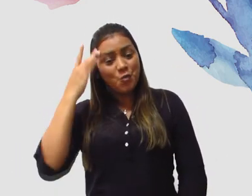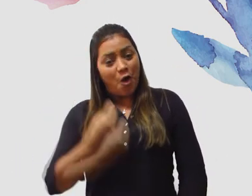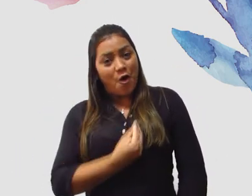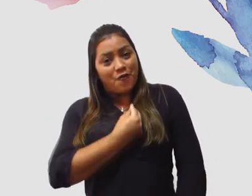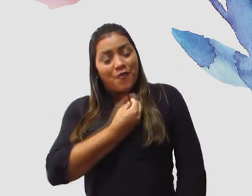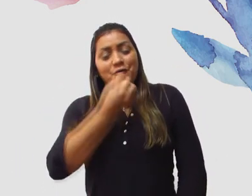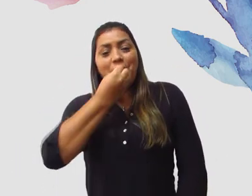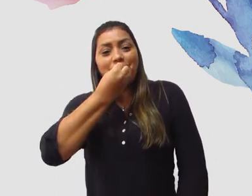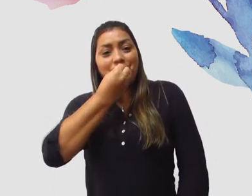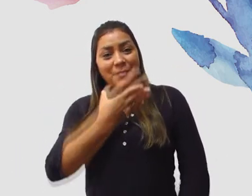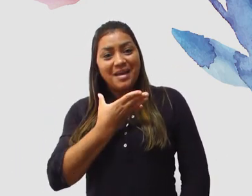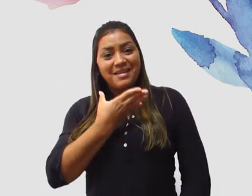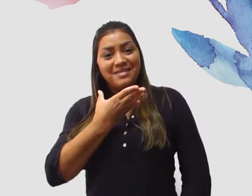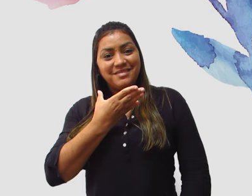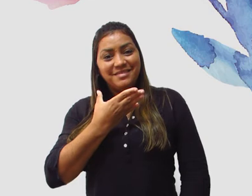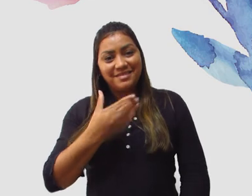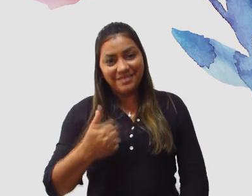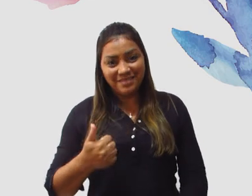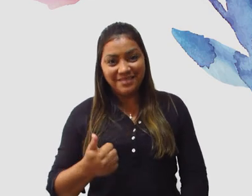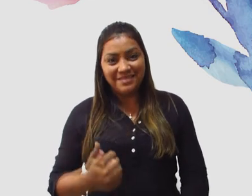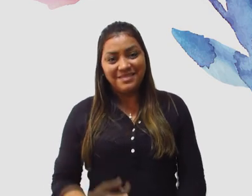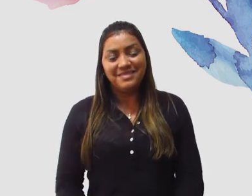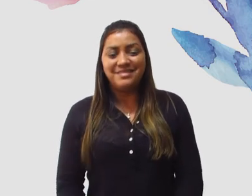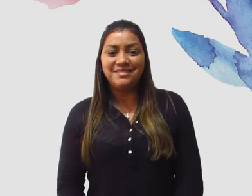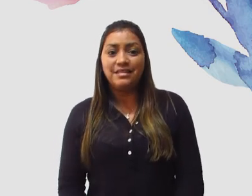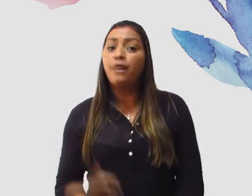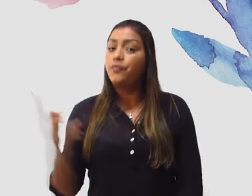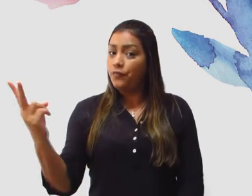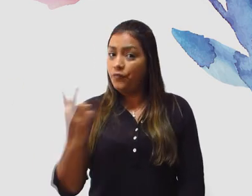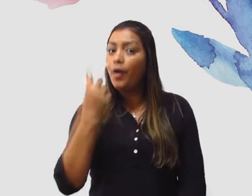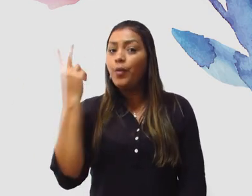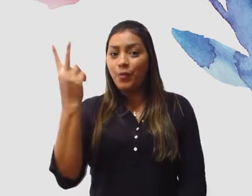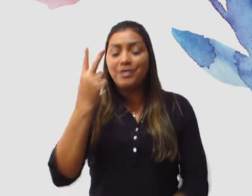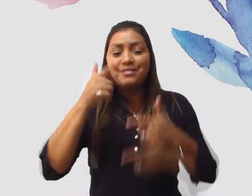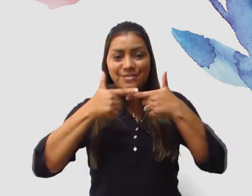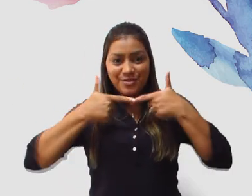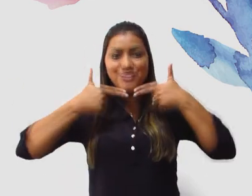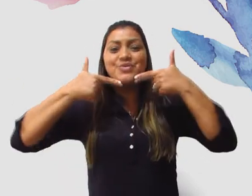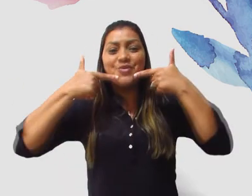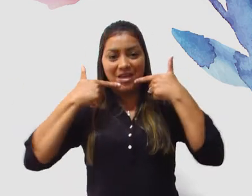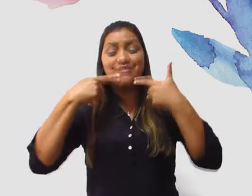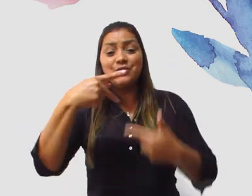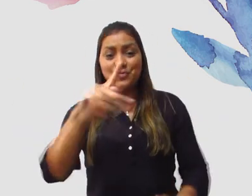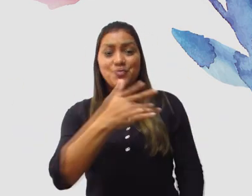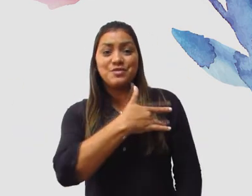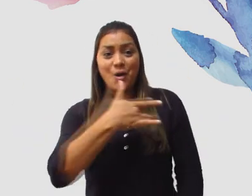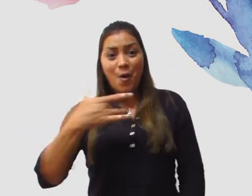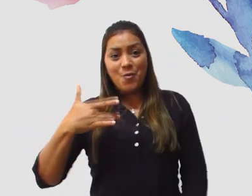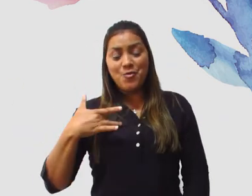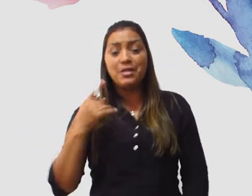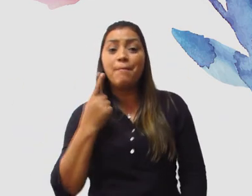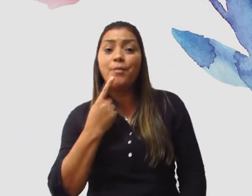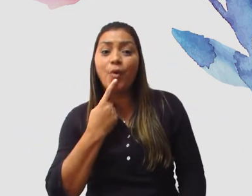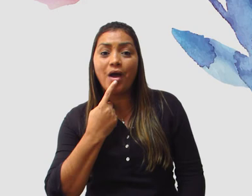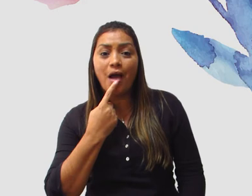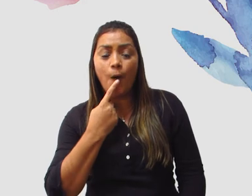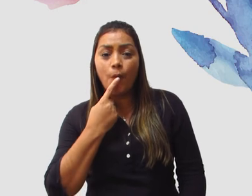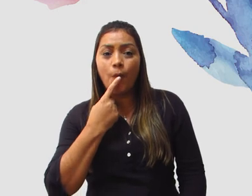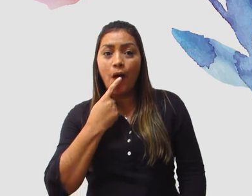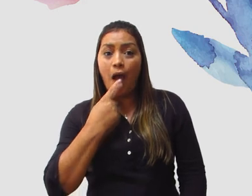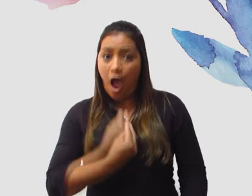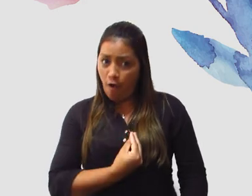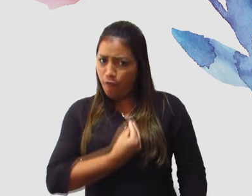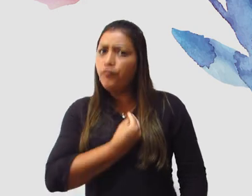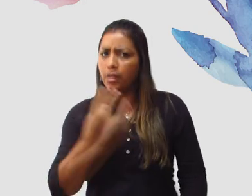Ilumine seu rosto com alegria, iluminando o mundo ao redor. Valorize seu sorriso e sua